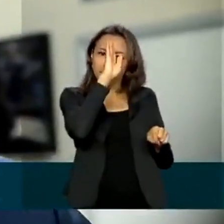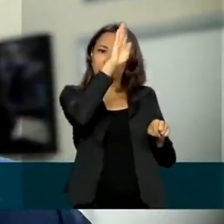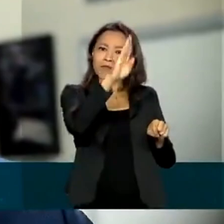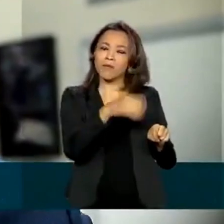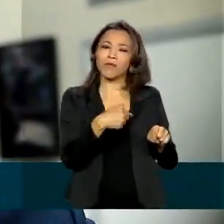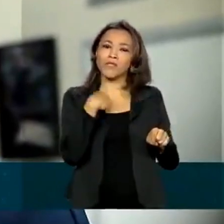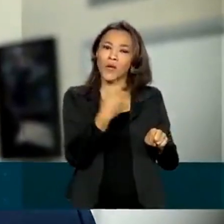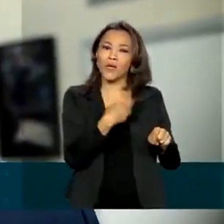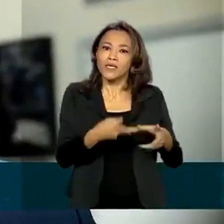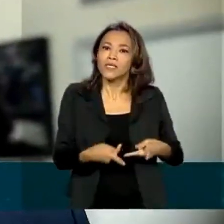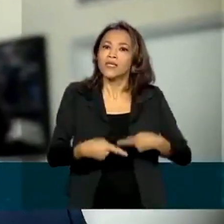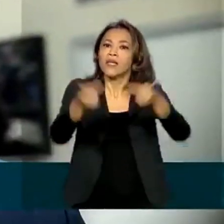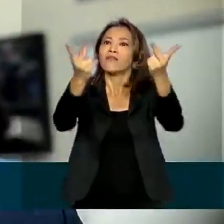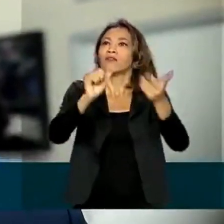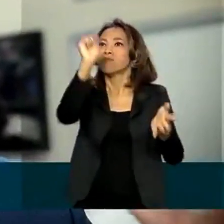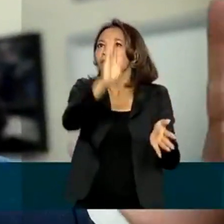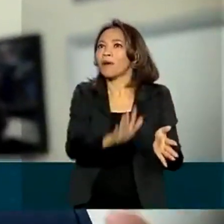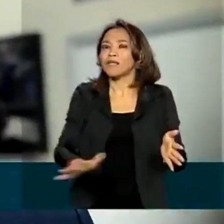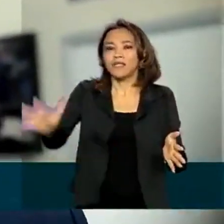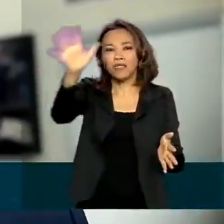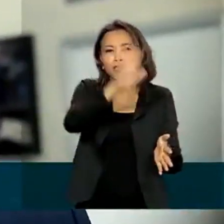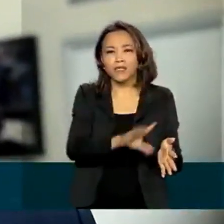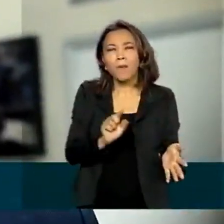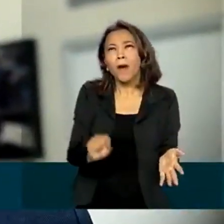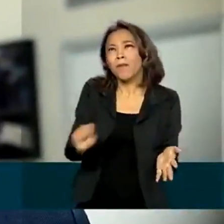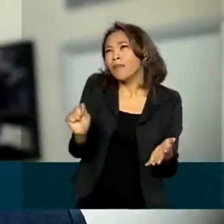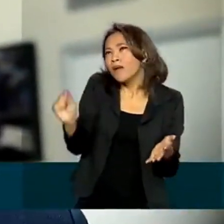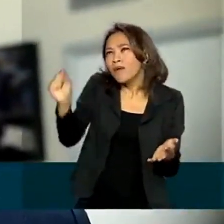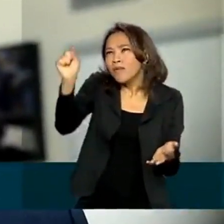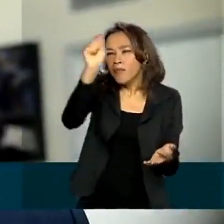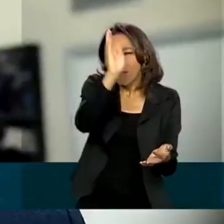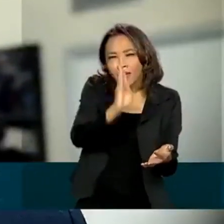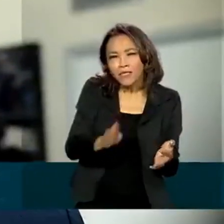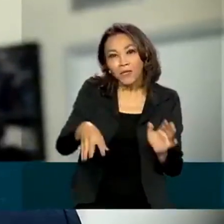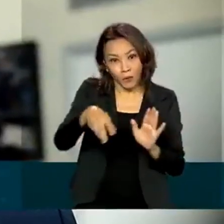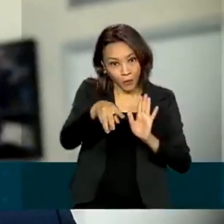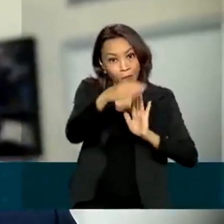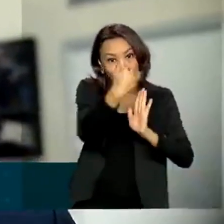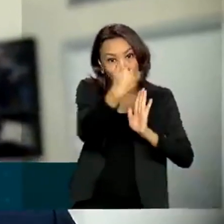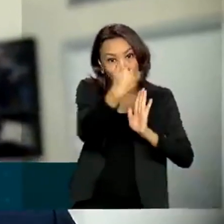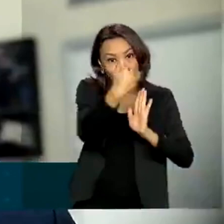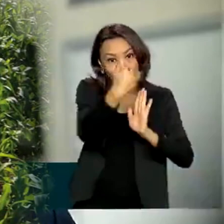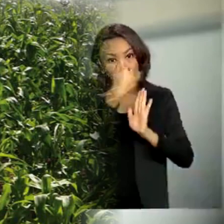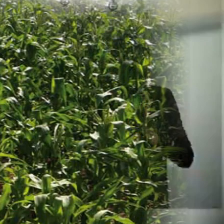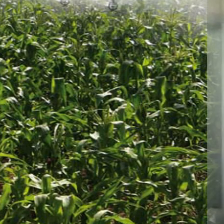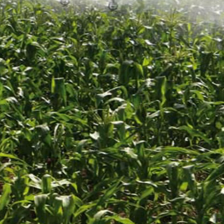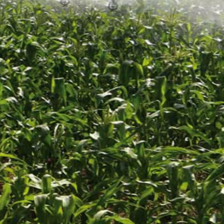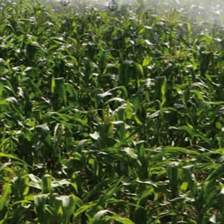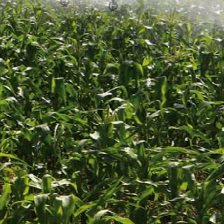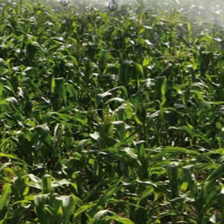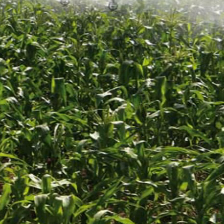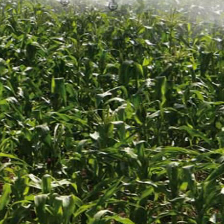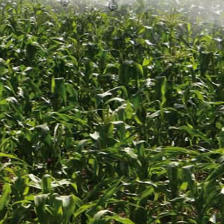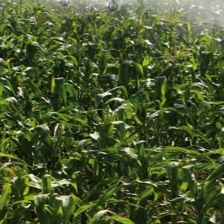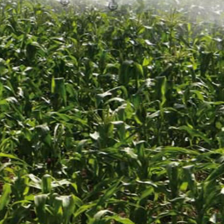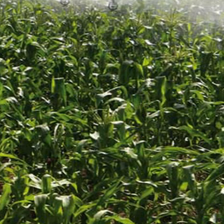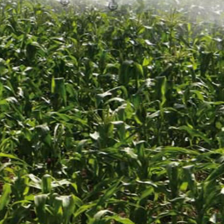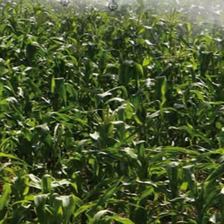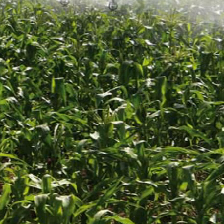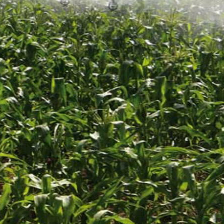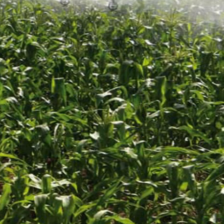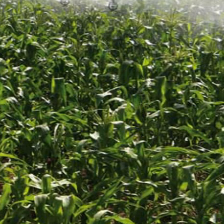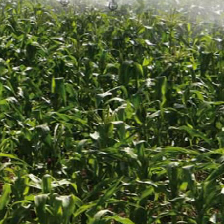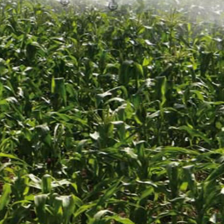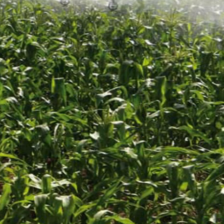nós estamos levando isso para todo o Brasil. Cada cantinho do Brasil, o PA está presente. Pessoal, este é o governo Bolsonaro,